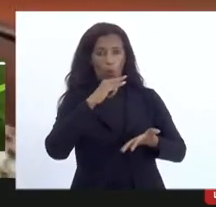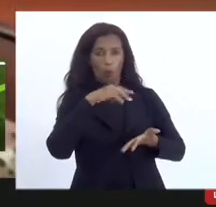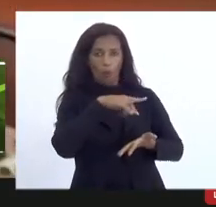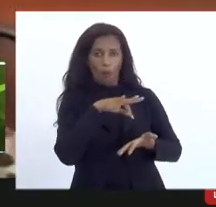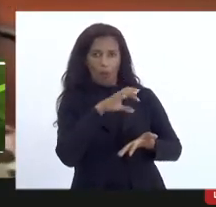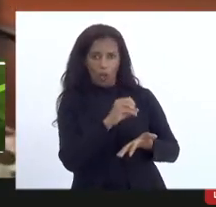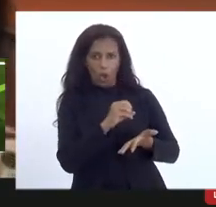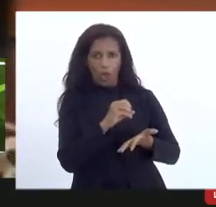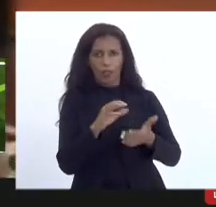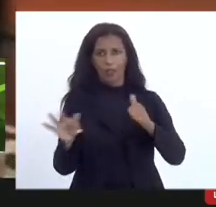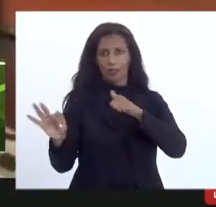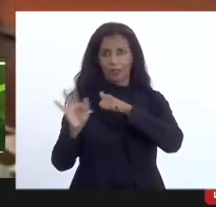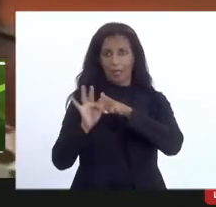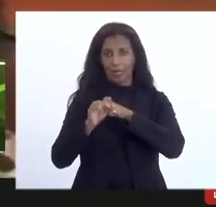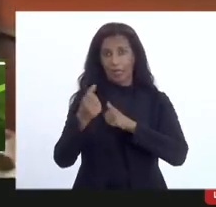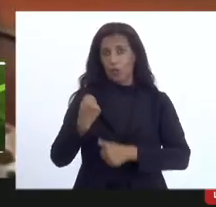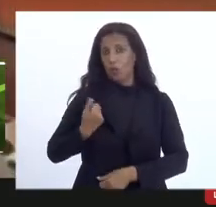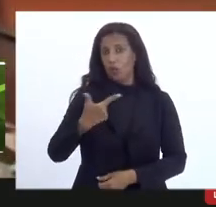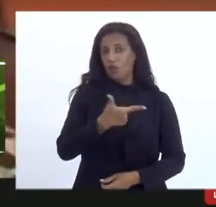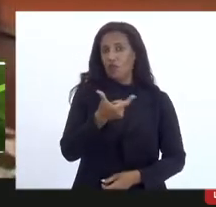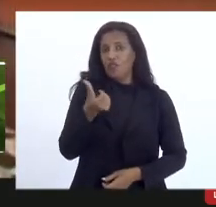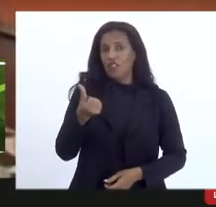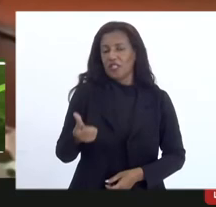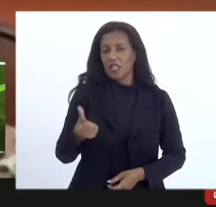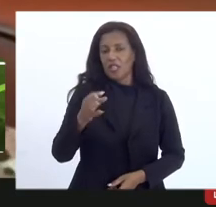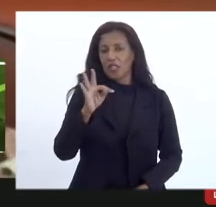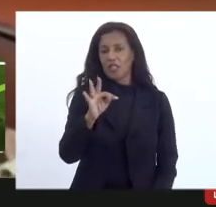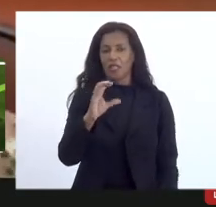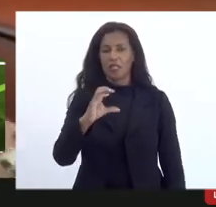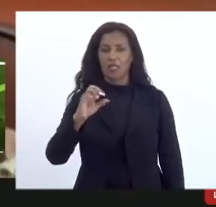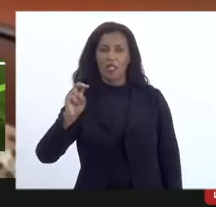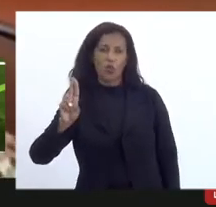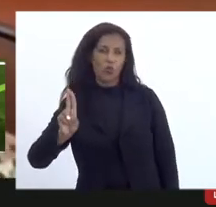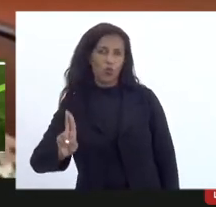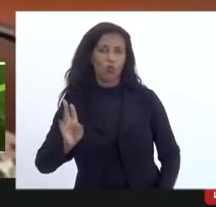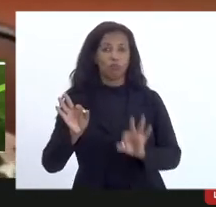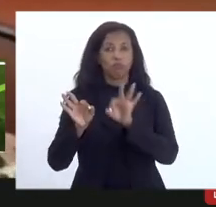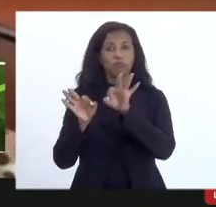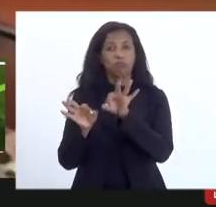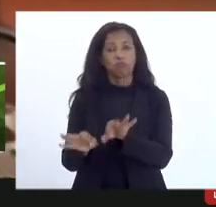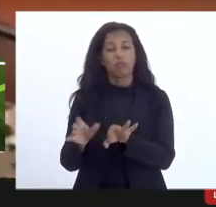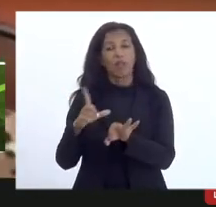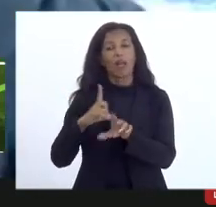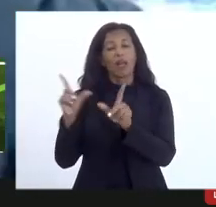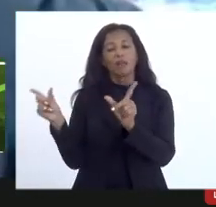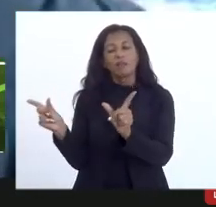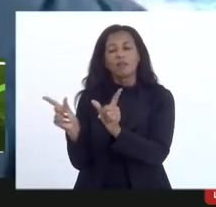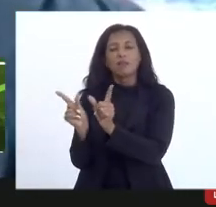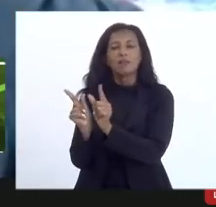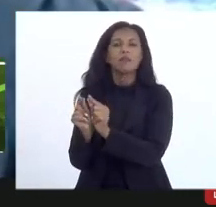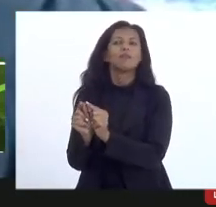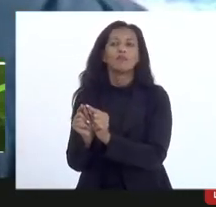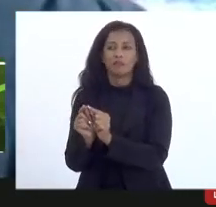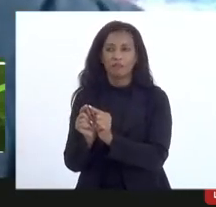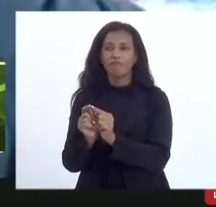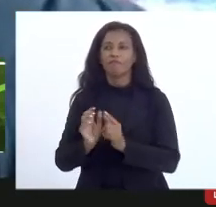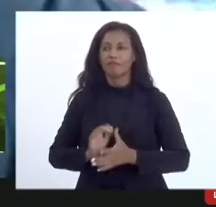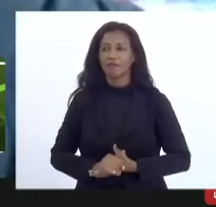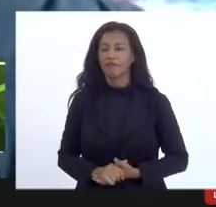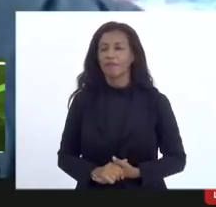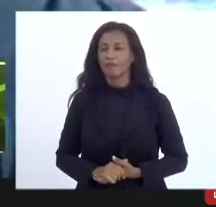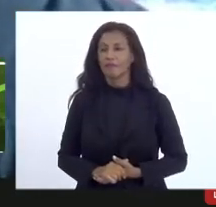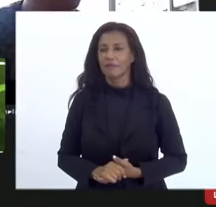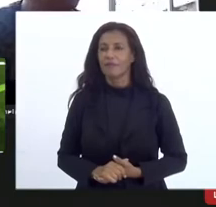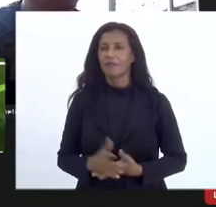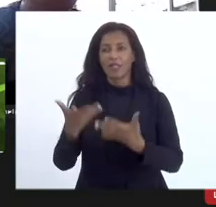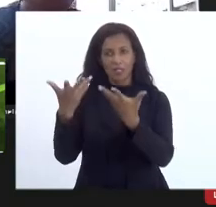nota técnica número 26 do TCU exatamente para simplificar a gente pode na lei mencionar o Salic